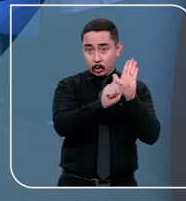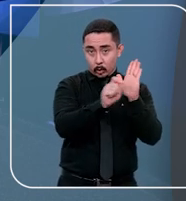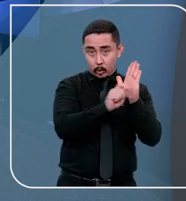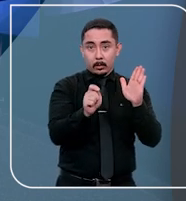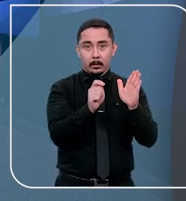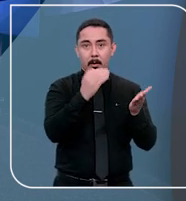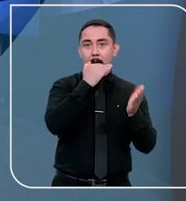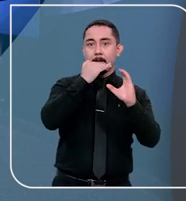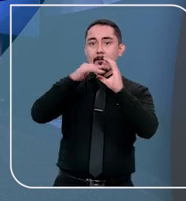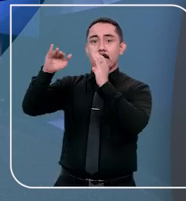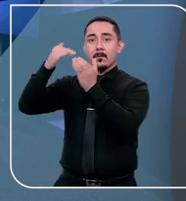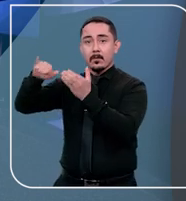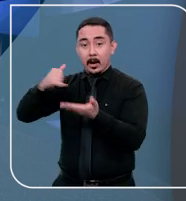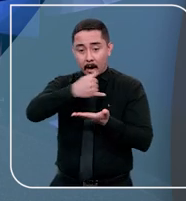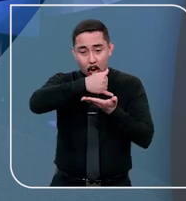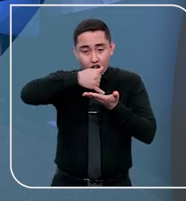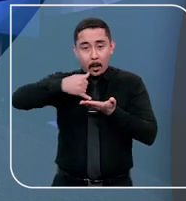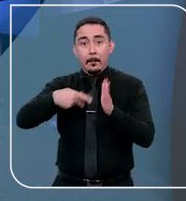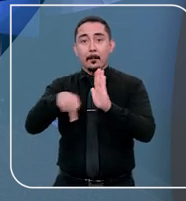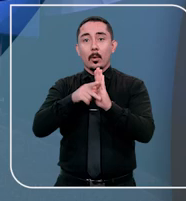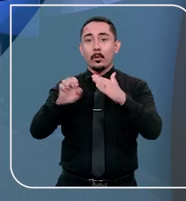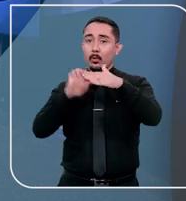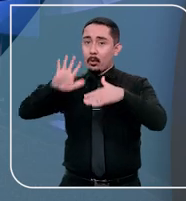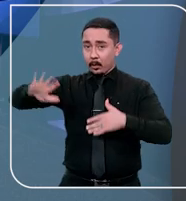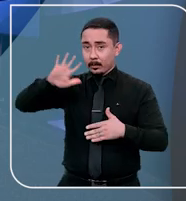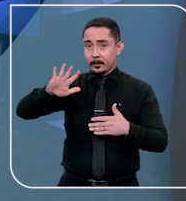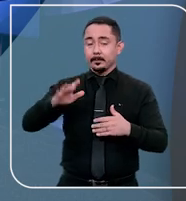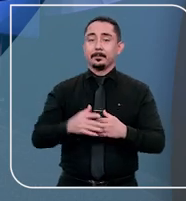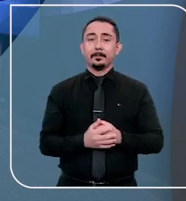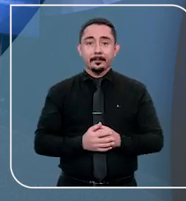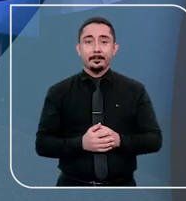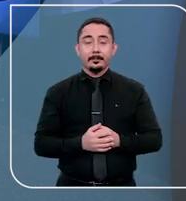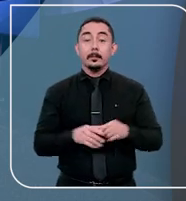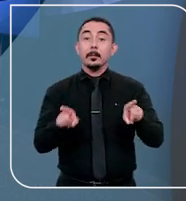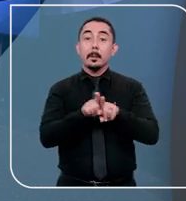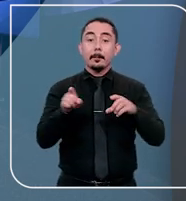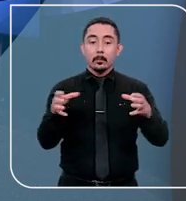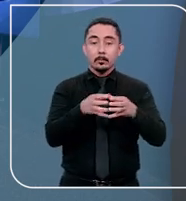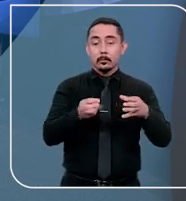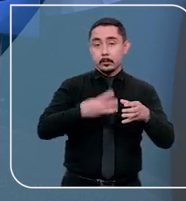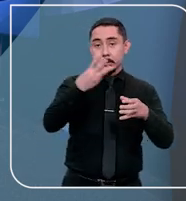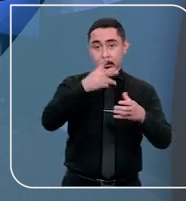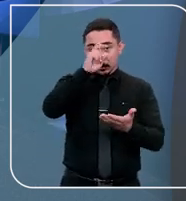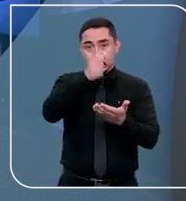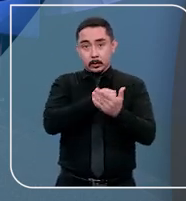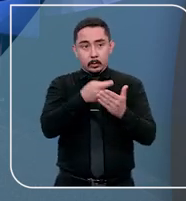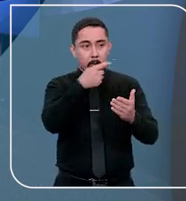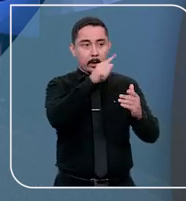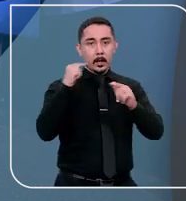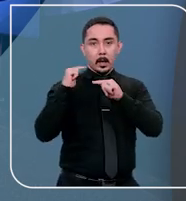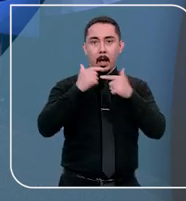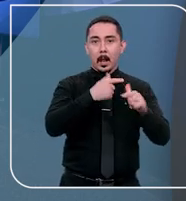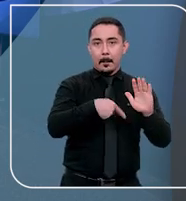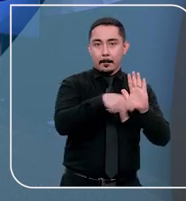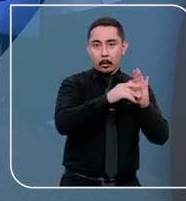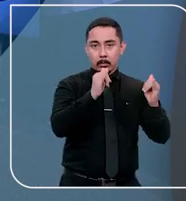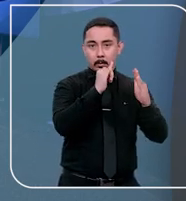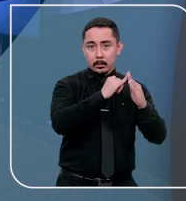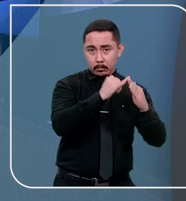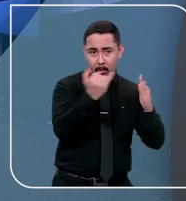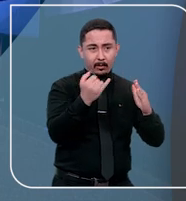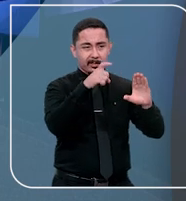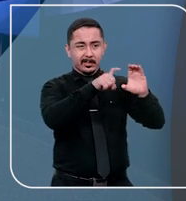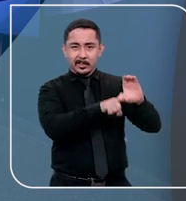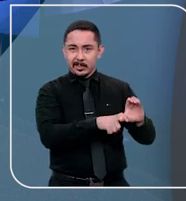cocaína para a Europa em cargas aéreas. Na terceira turma, foi decidido que os herdeiros de imóvel